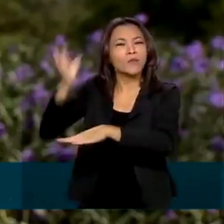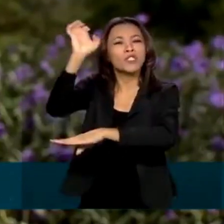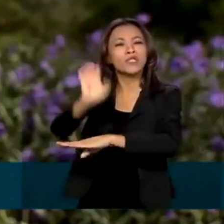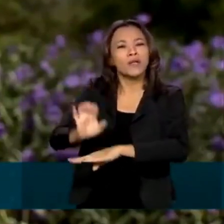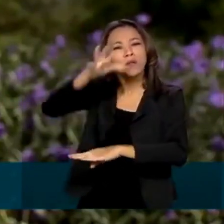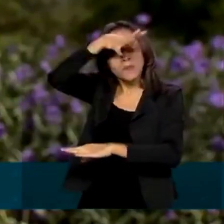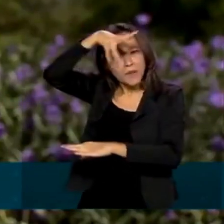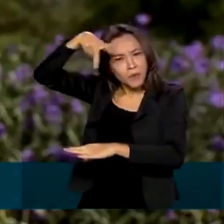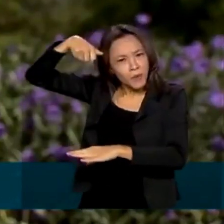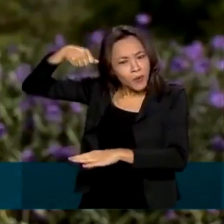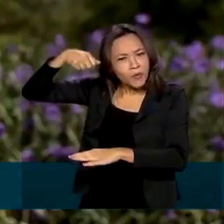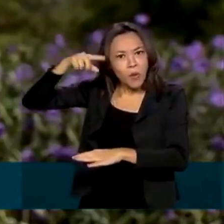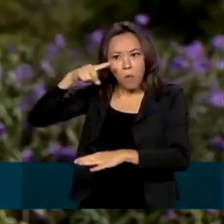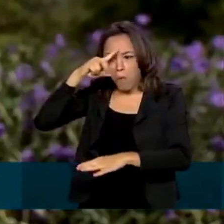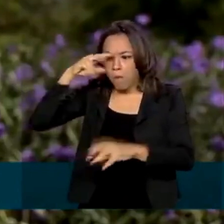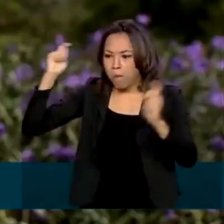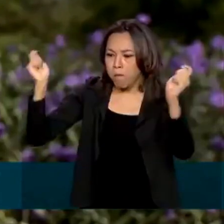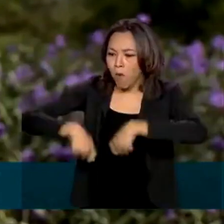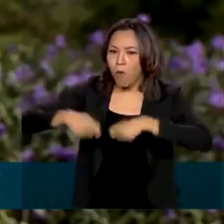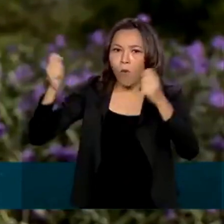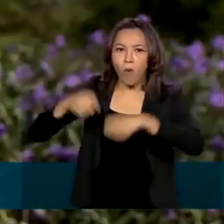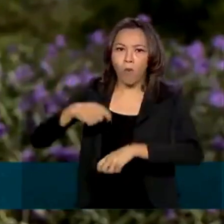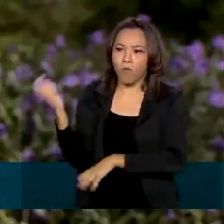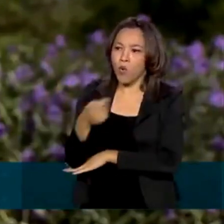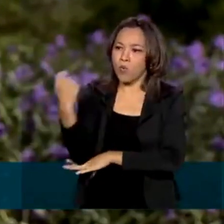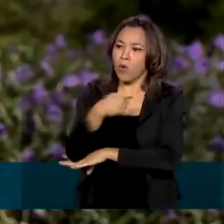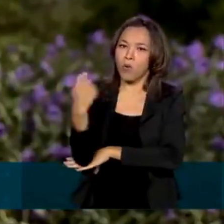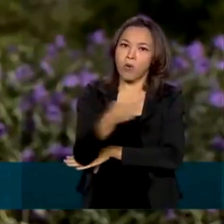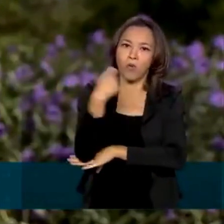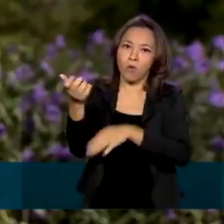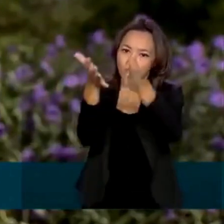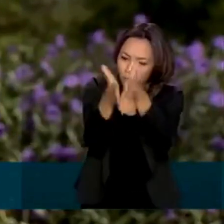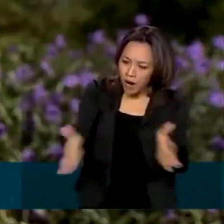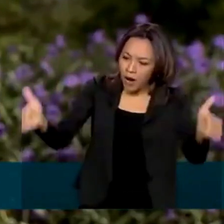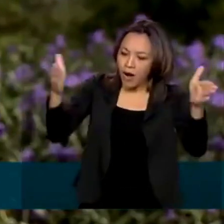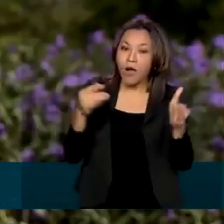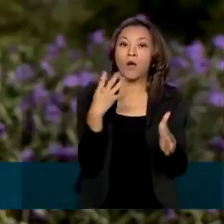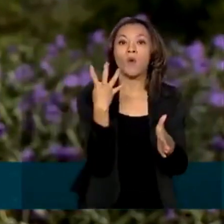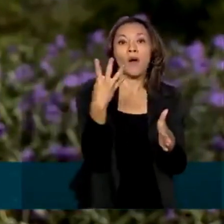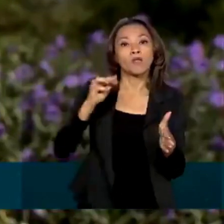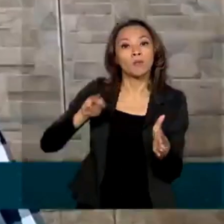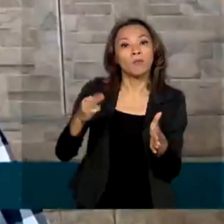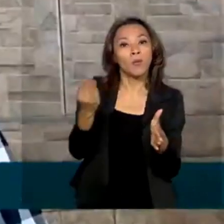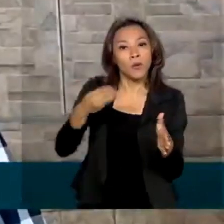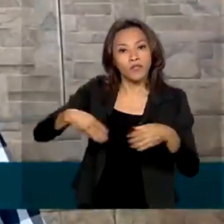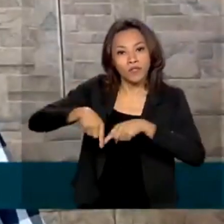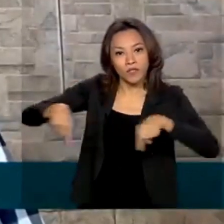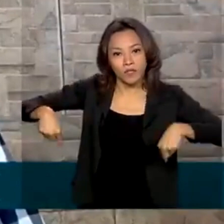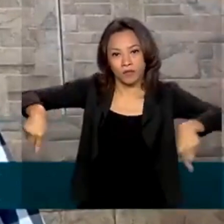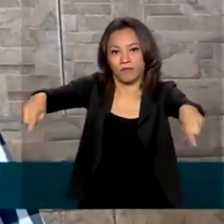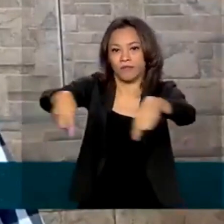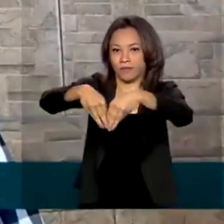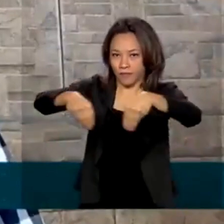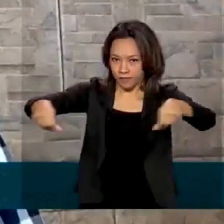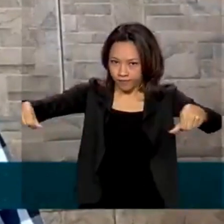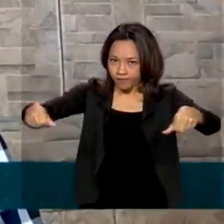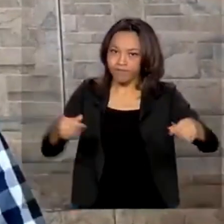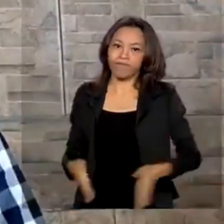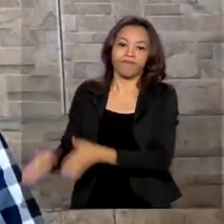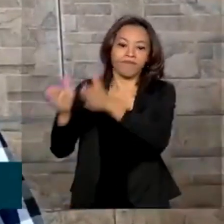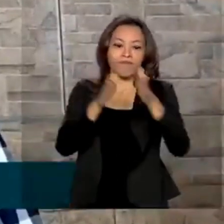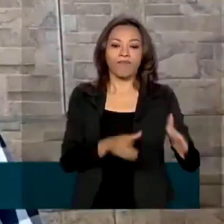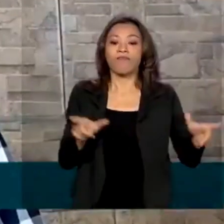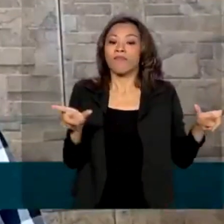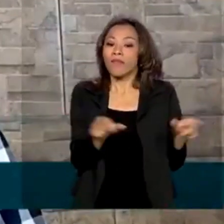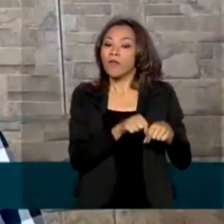dos que tem maior potencial para a agricultura irrigável expandida. 4 milhões de hectares. O MDR já tem a iniciativa dos